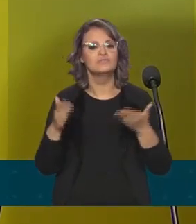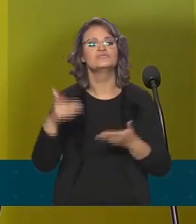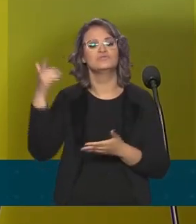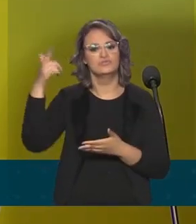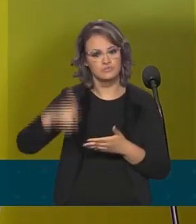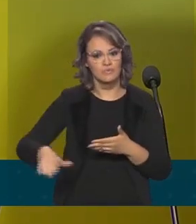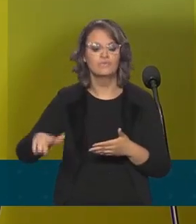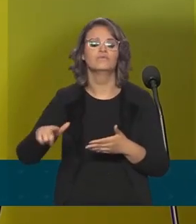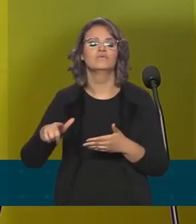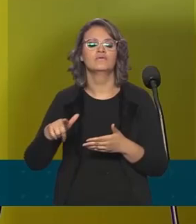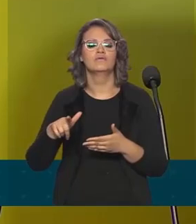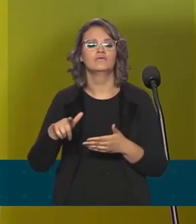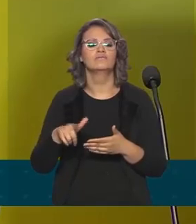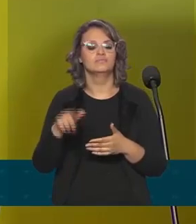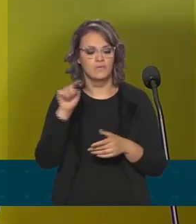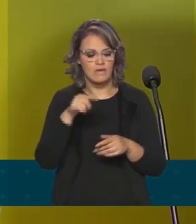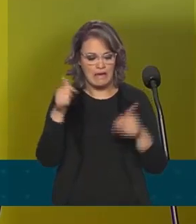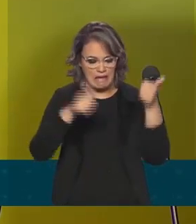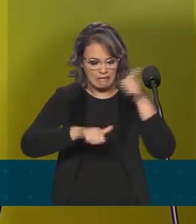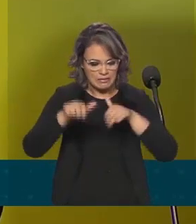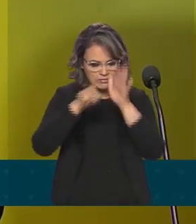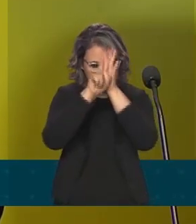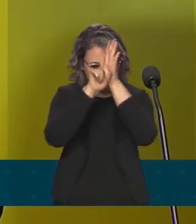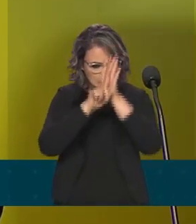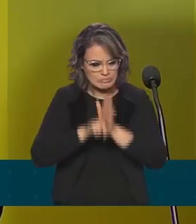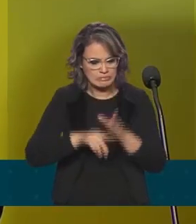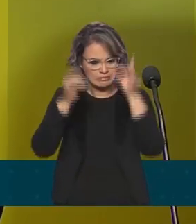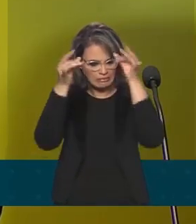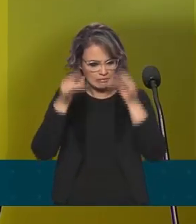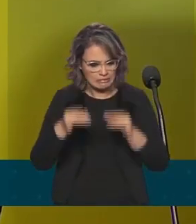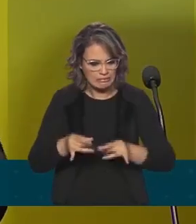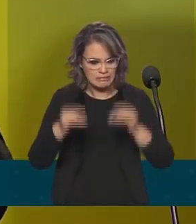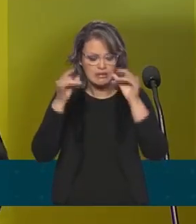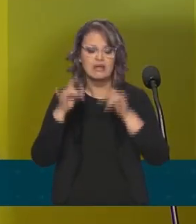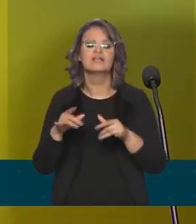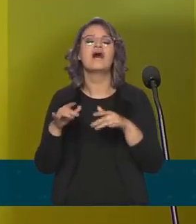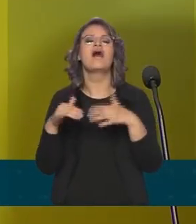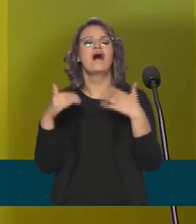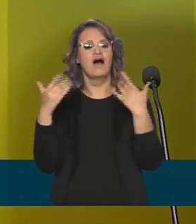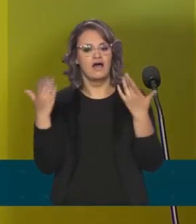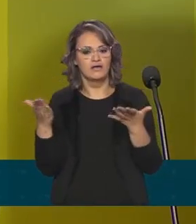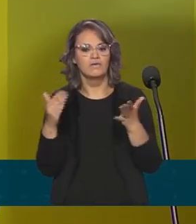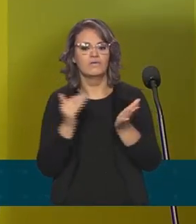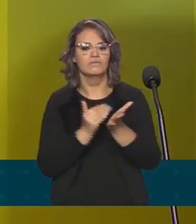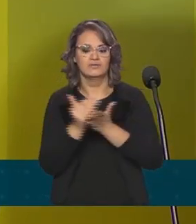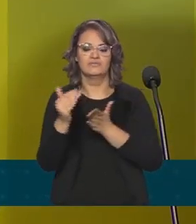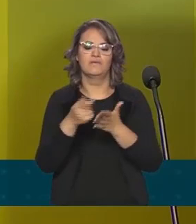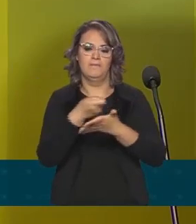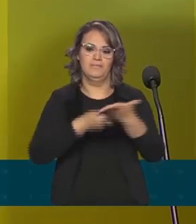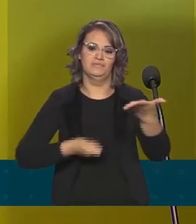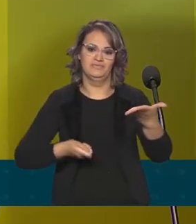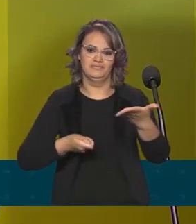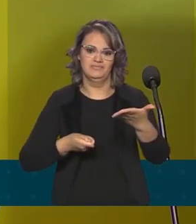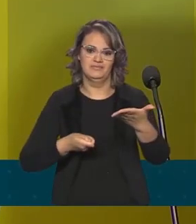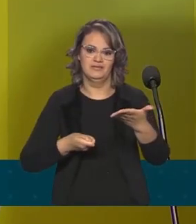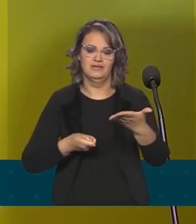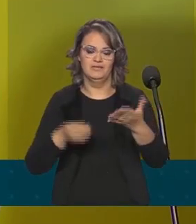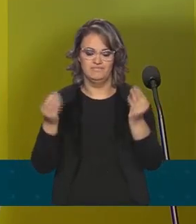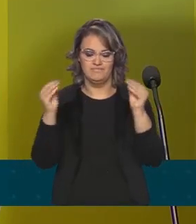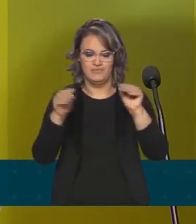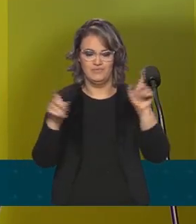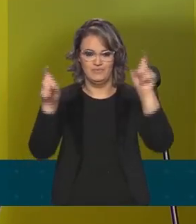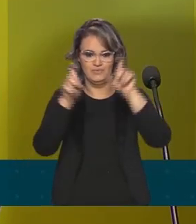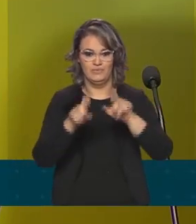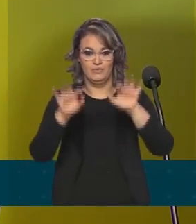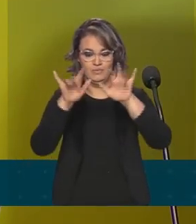inventariadas, homologadas. E, a partir daí, começou-se o processo de transmissão da prova para os computadores, onde os